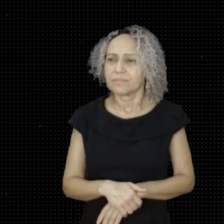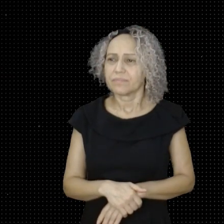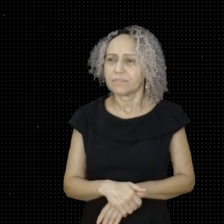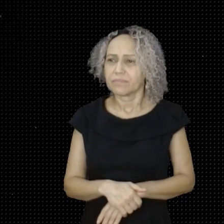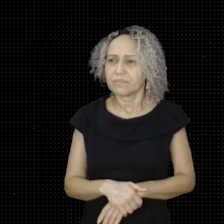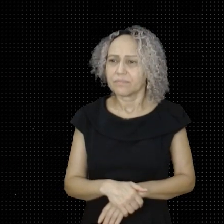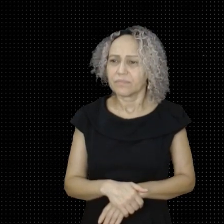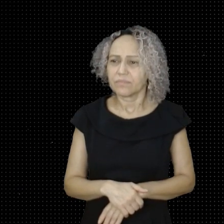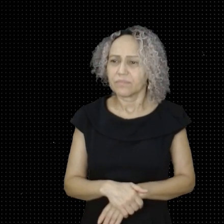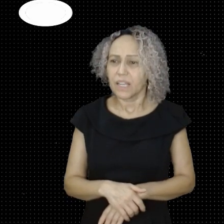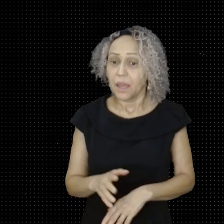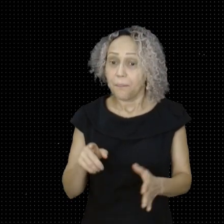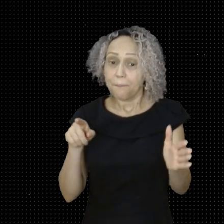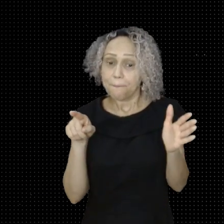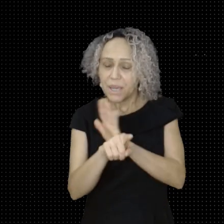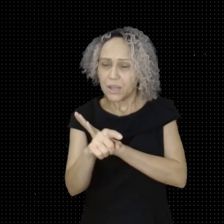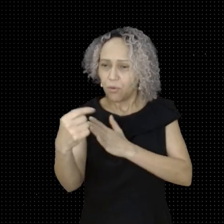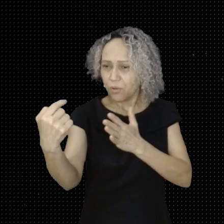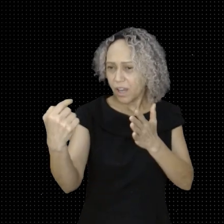Pingue-pongue.